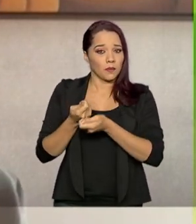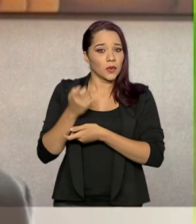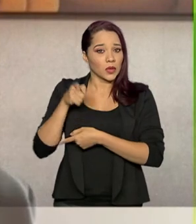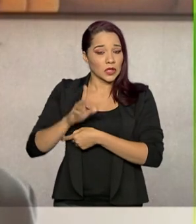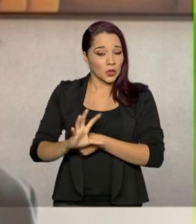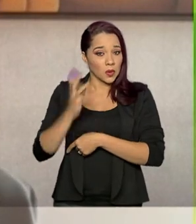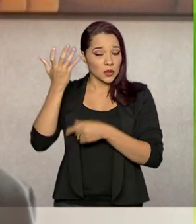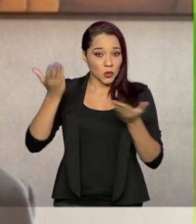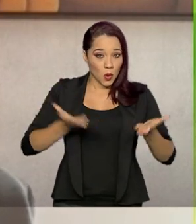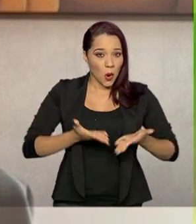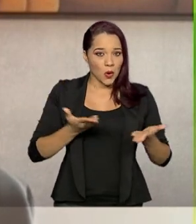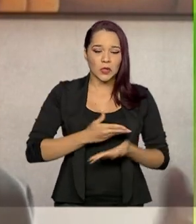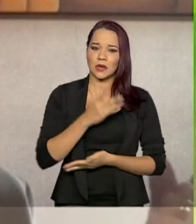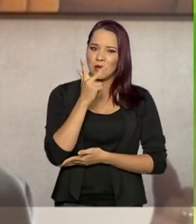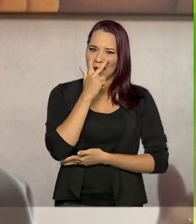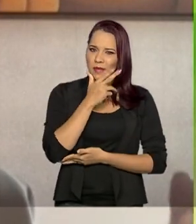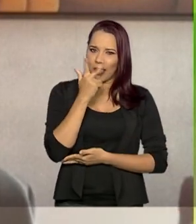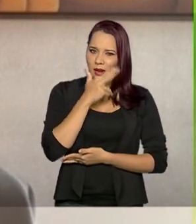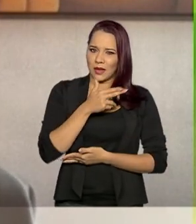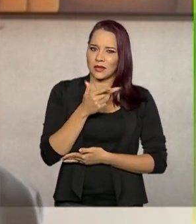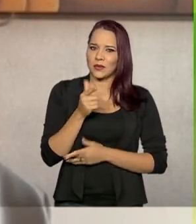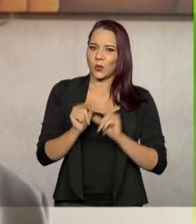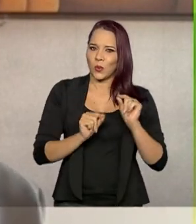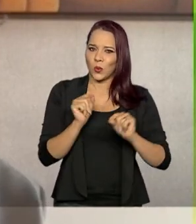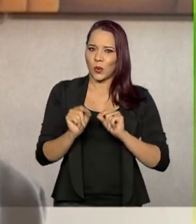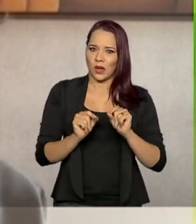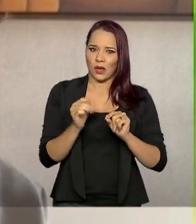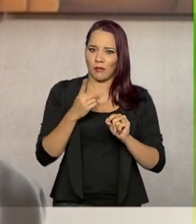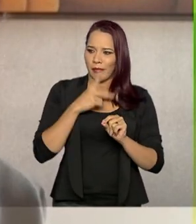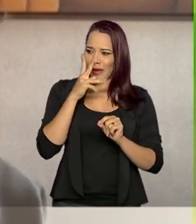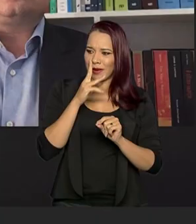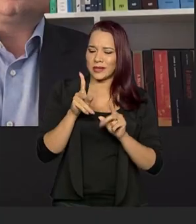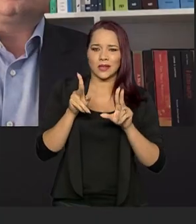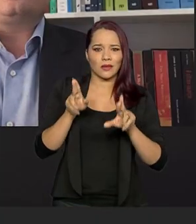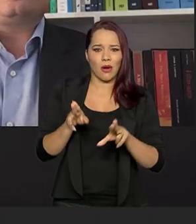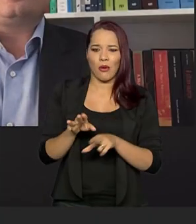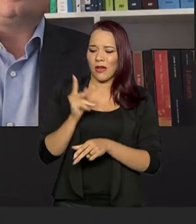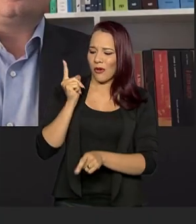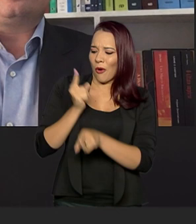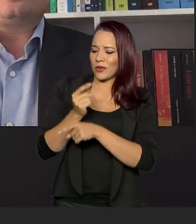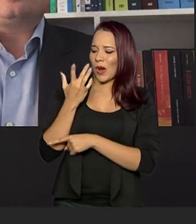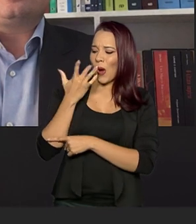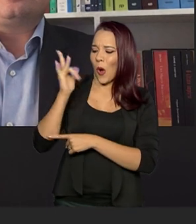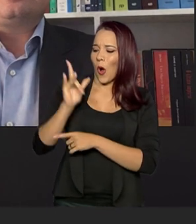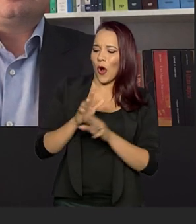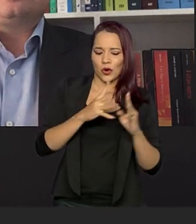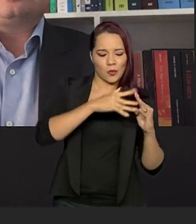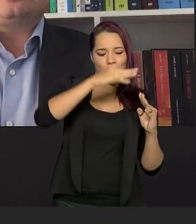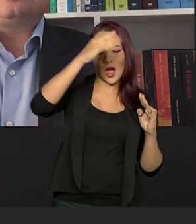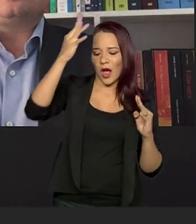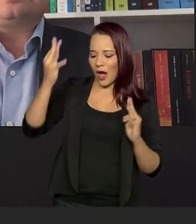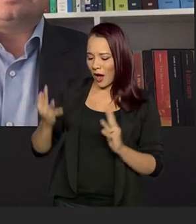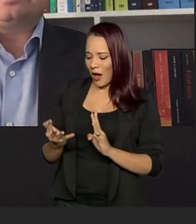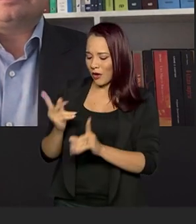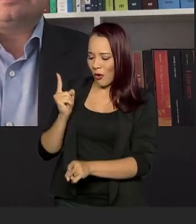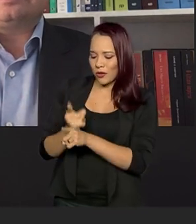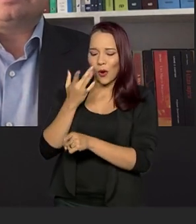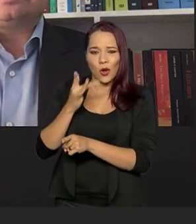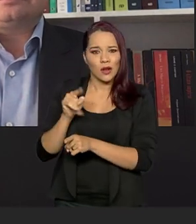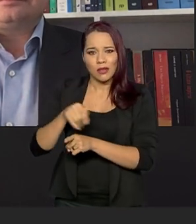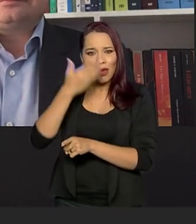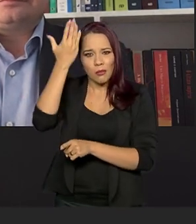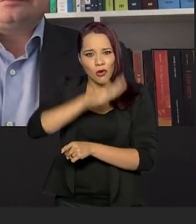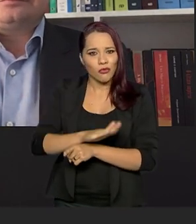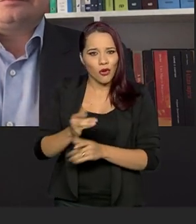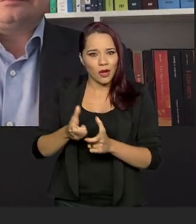atual me parece um pote de ouro no final do arco-íris, porque ninguém trovou que de fato é esse